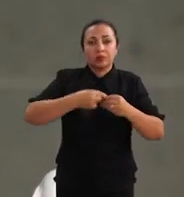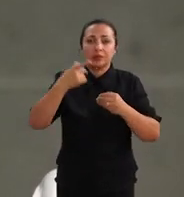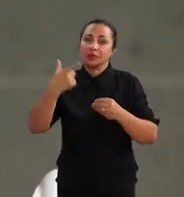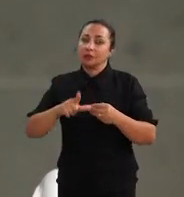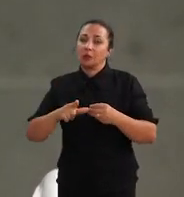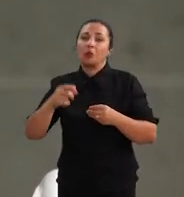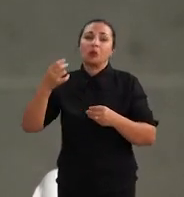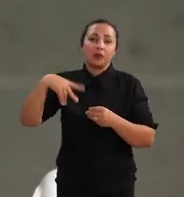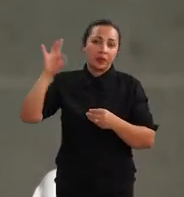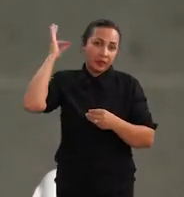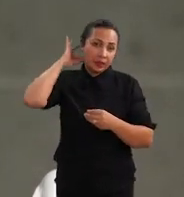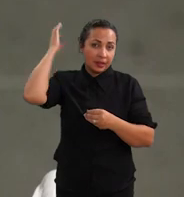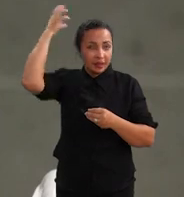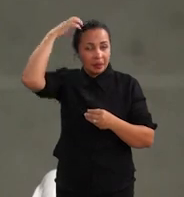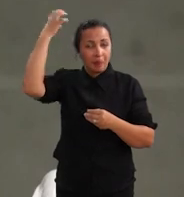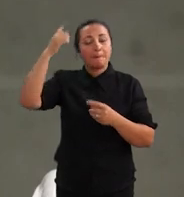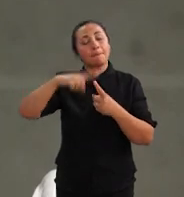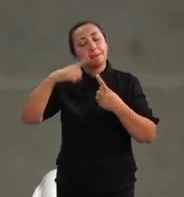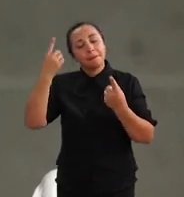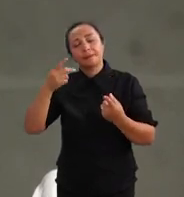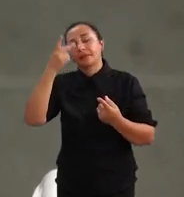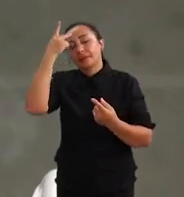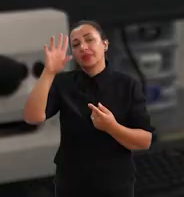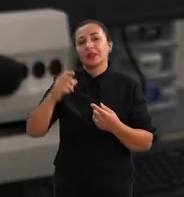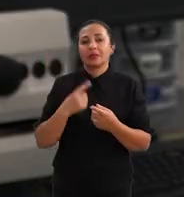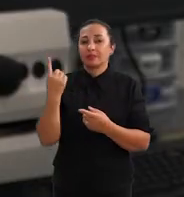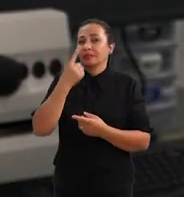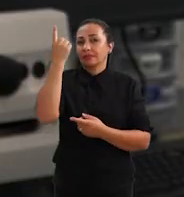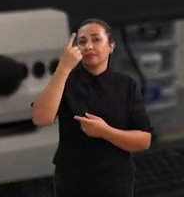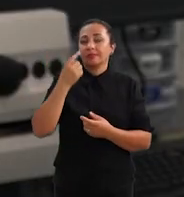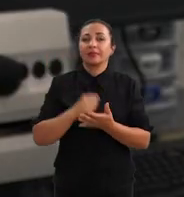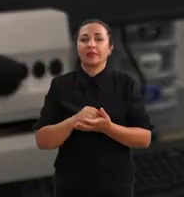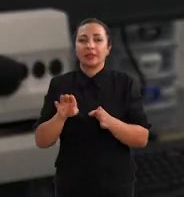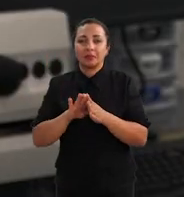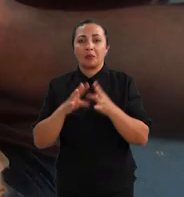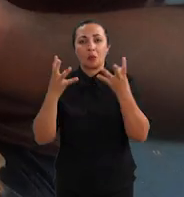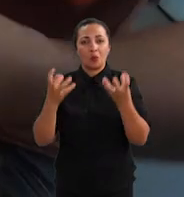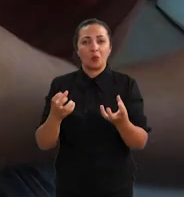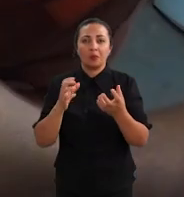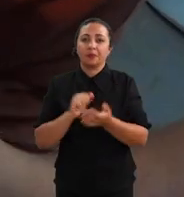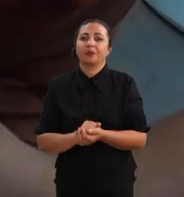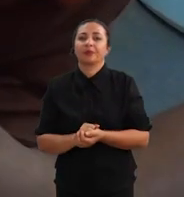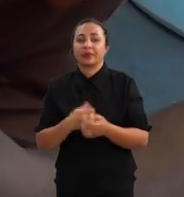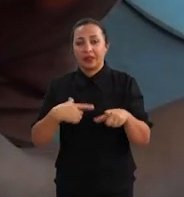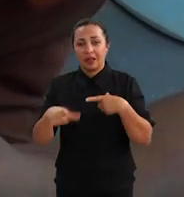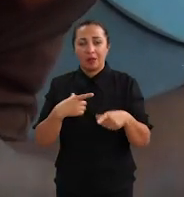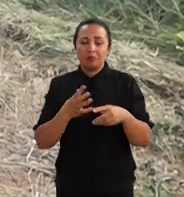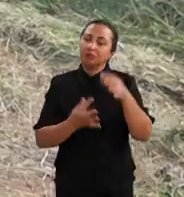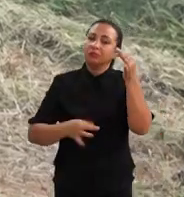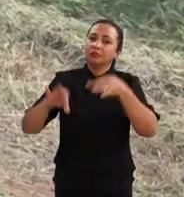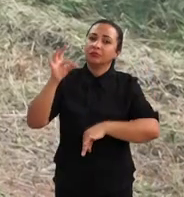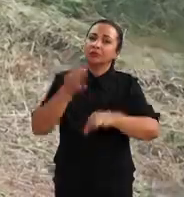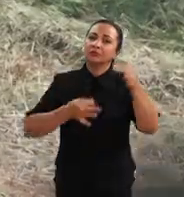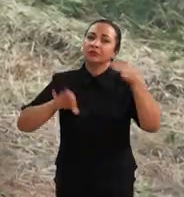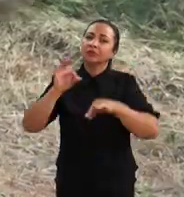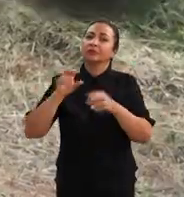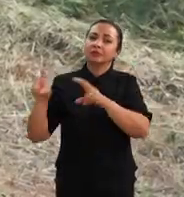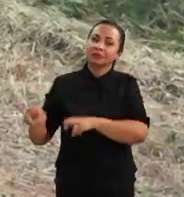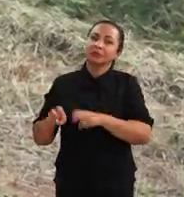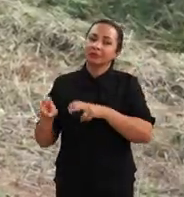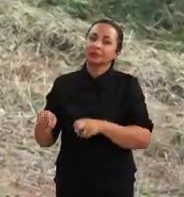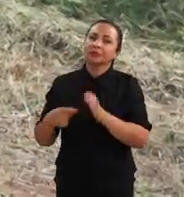de rainhas, para que a gente tenha, então, aumento de produtividade das abelhas também no período seco. Esse trabalho no laboratório e no campo